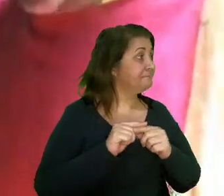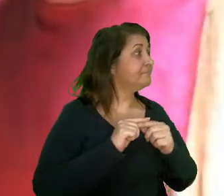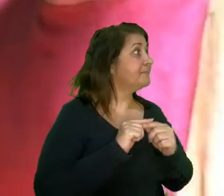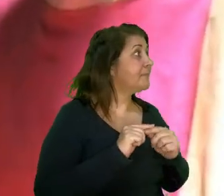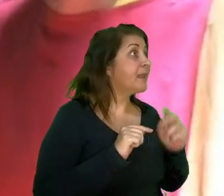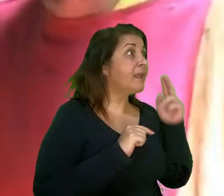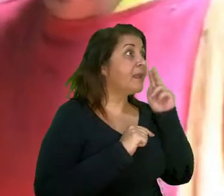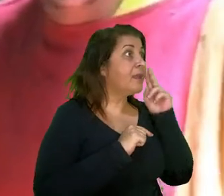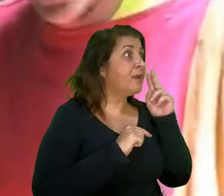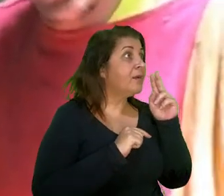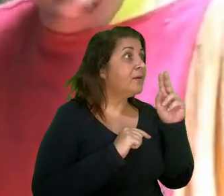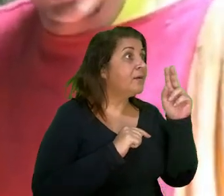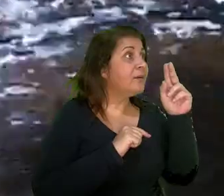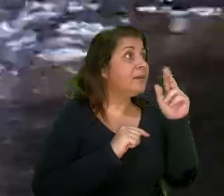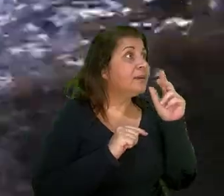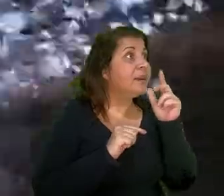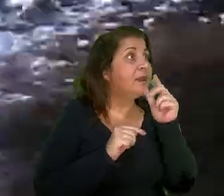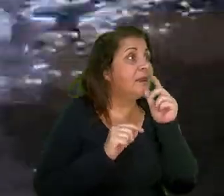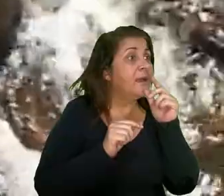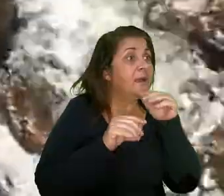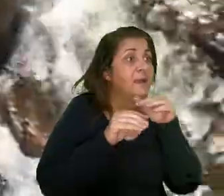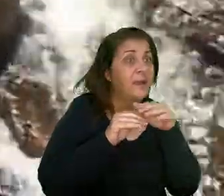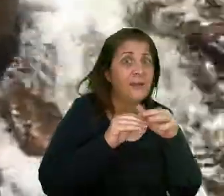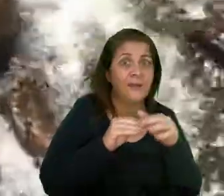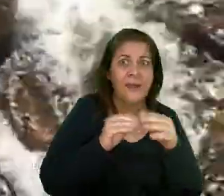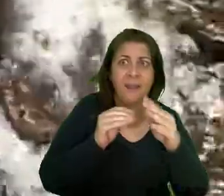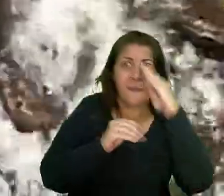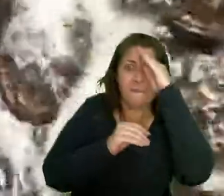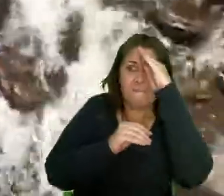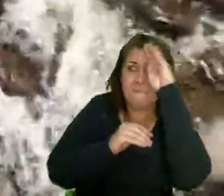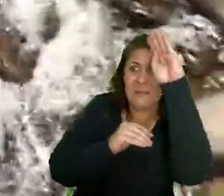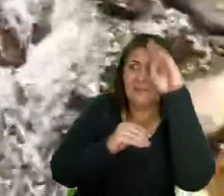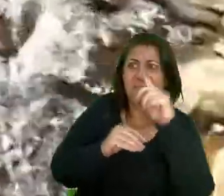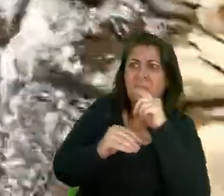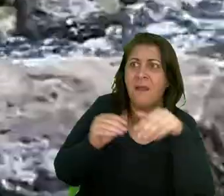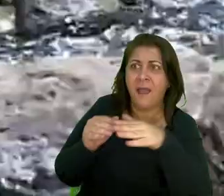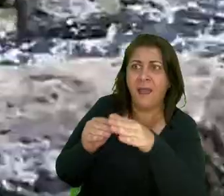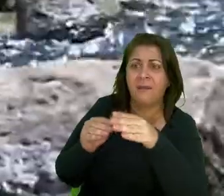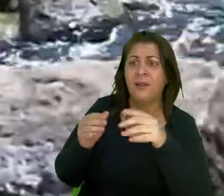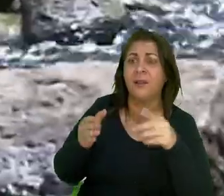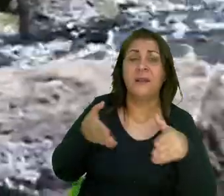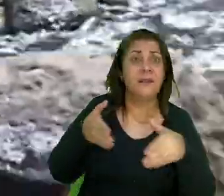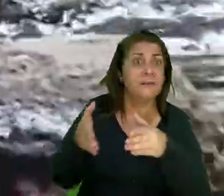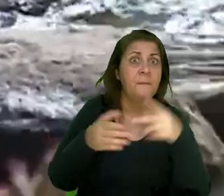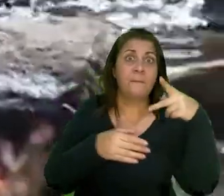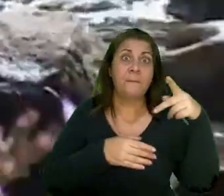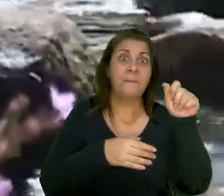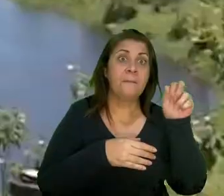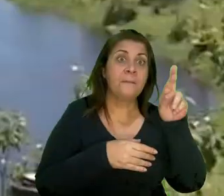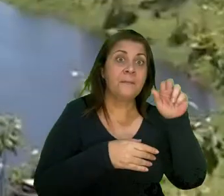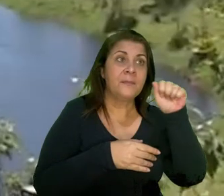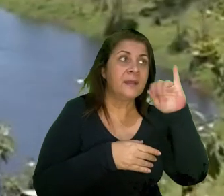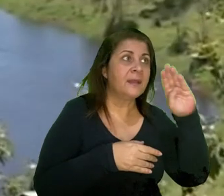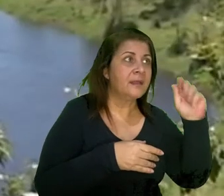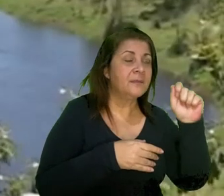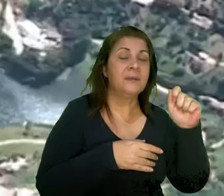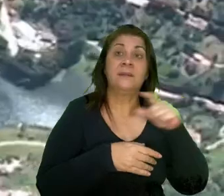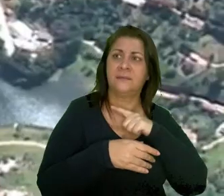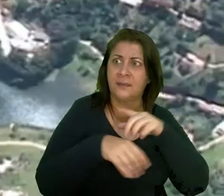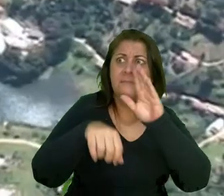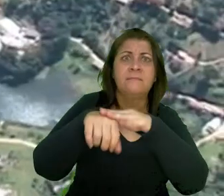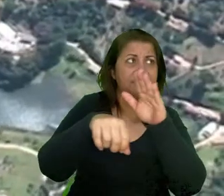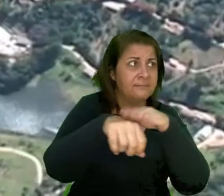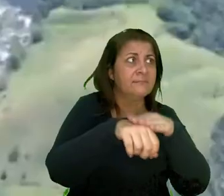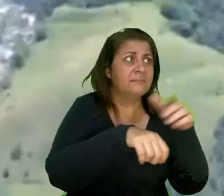É só um zoinho d'água É o principal zóio do Rio Paraíba do Sul Em Guar esse Existe outro